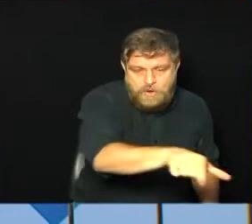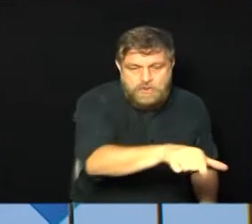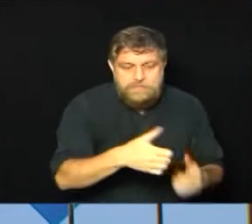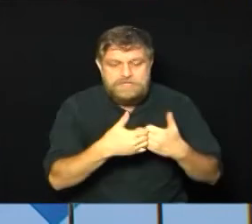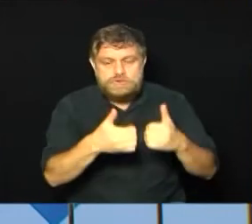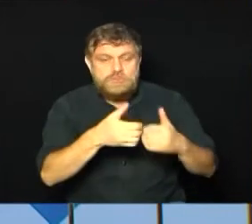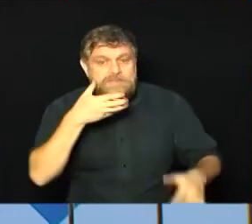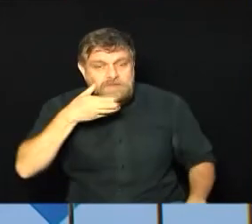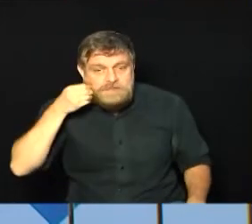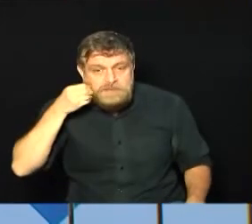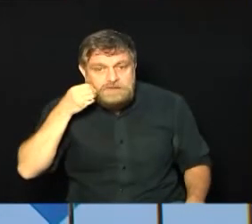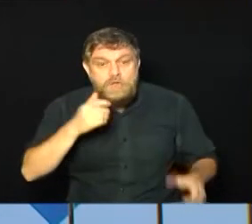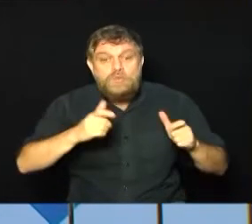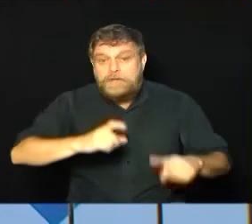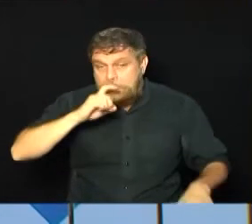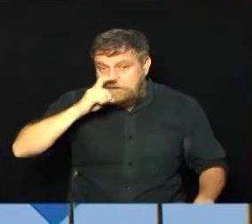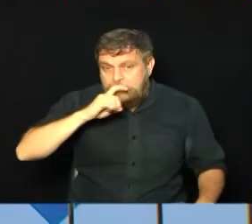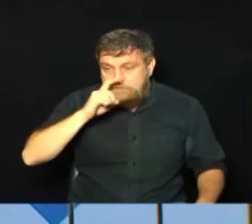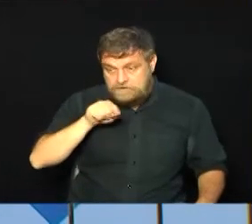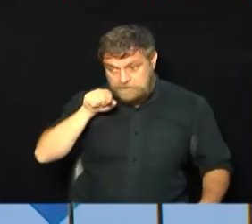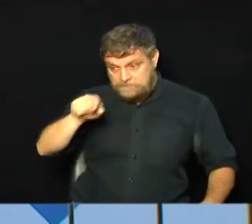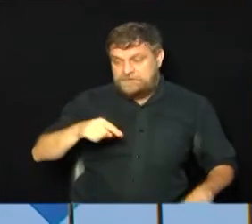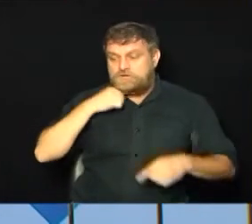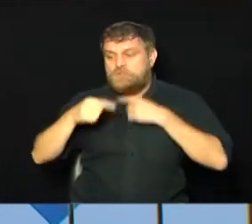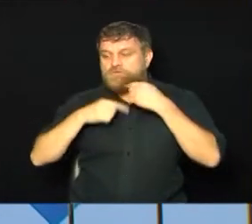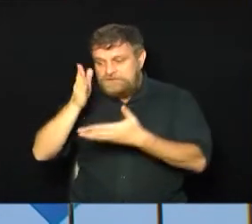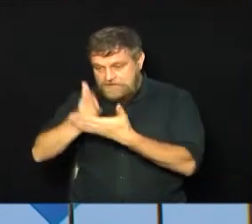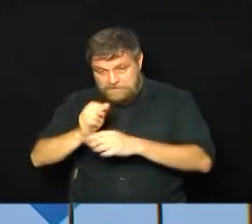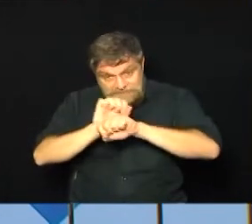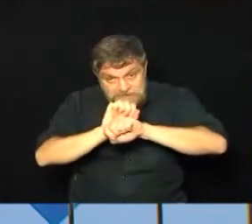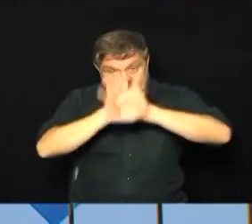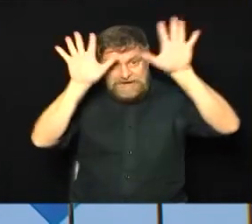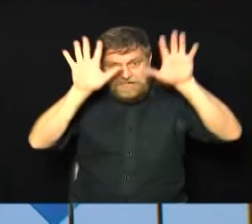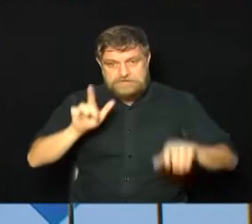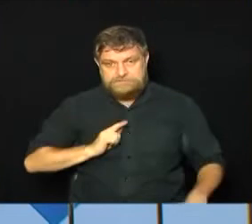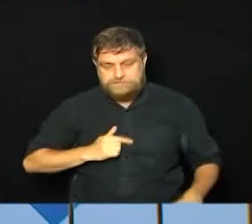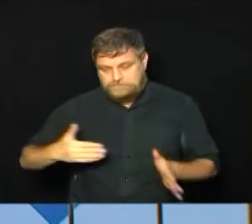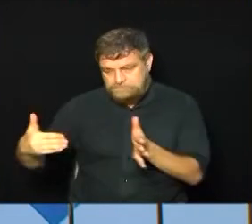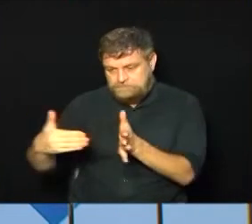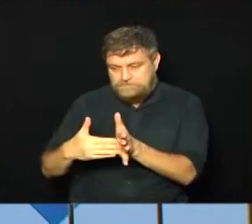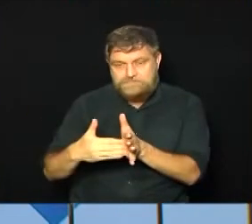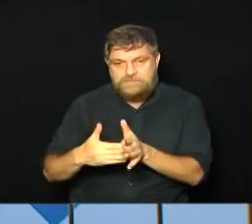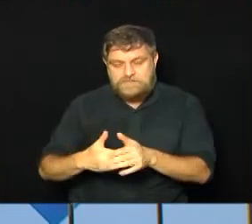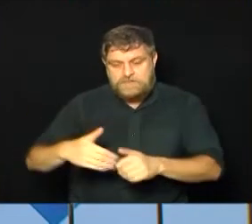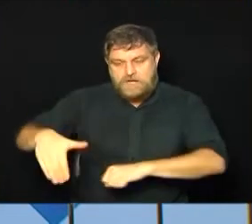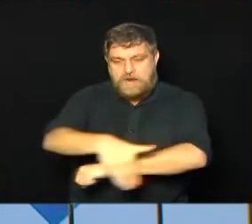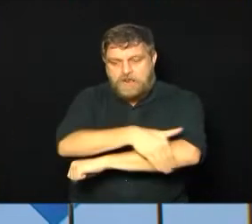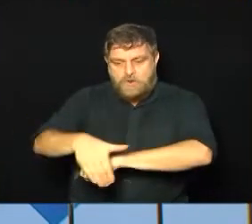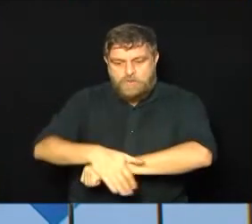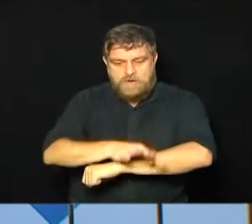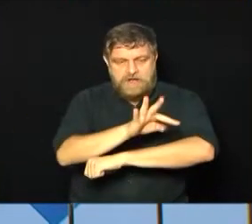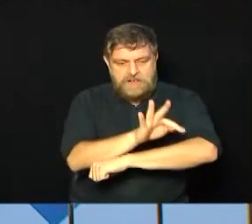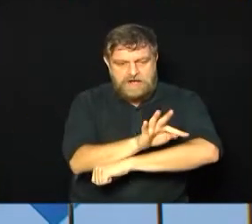do Ouro Verde. Então, para não ficar dúvida, vamos deixar bem claro aqui, ó. Bloqueio principal ocorre na rua Fernando Ferreira